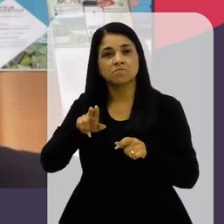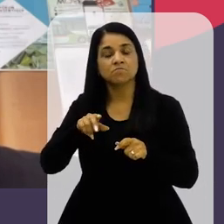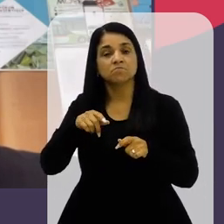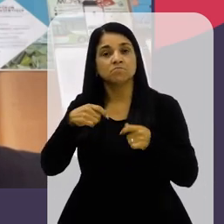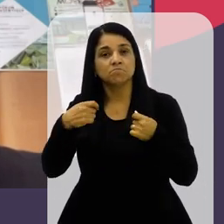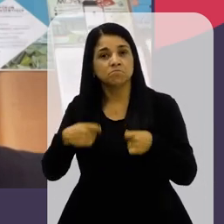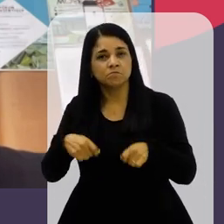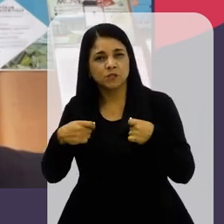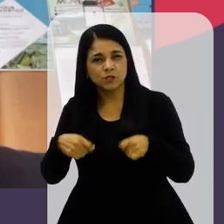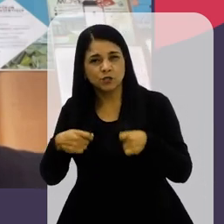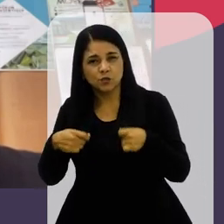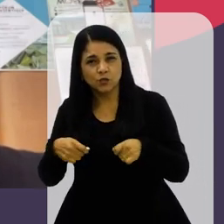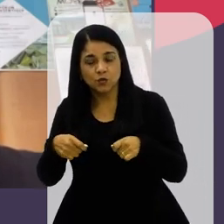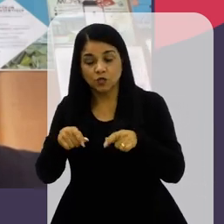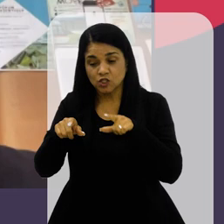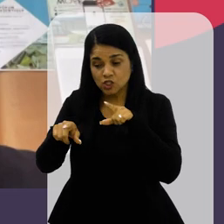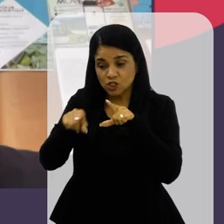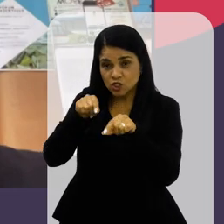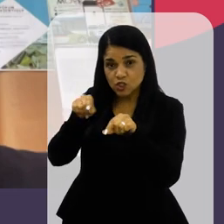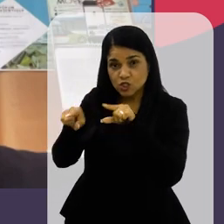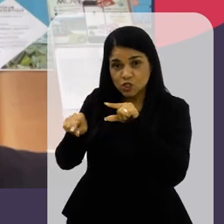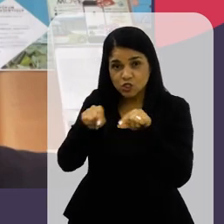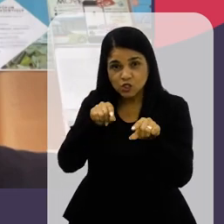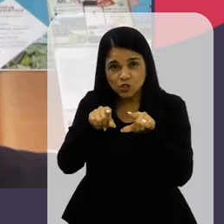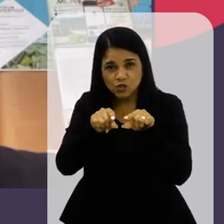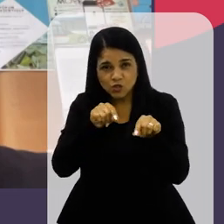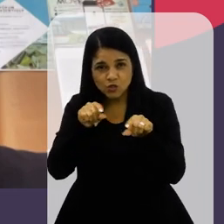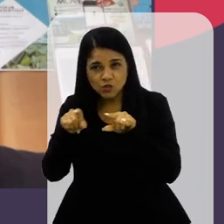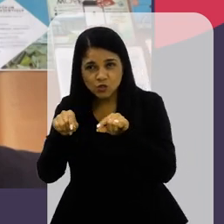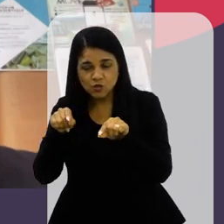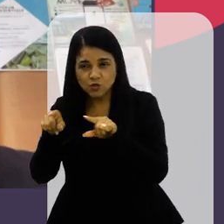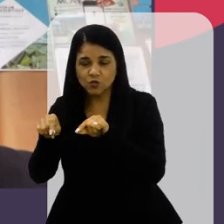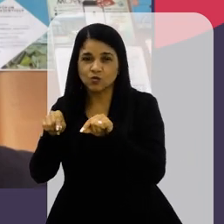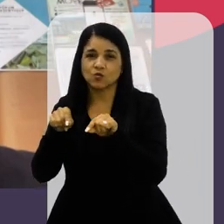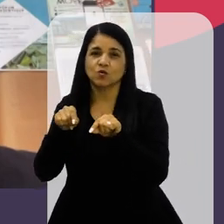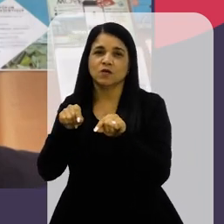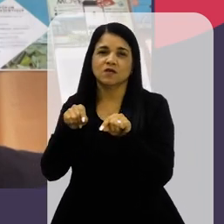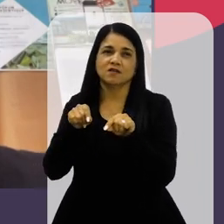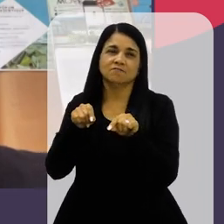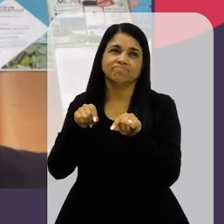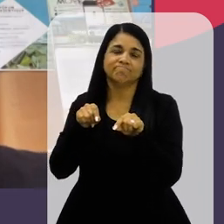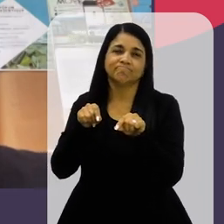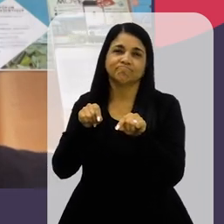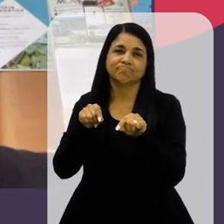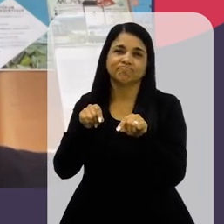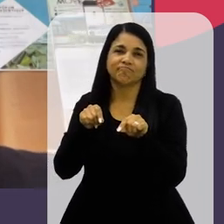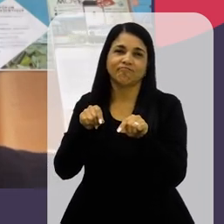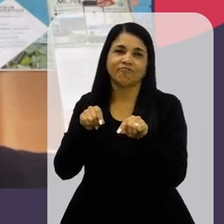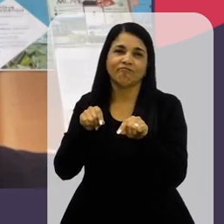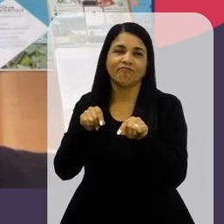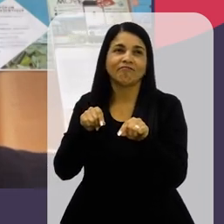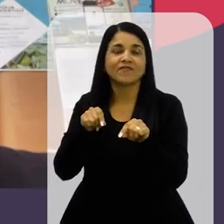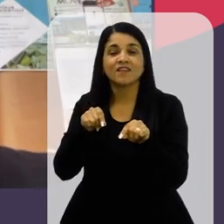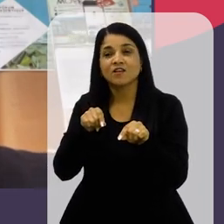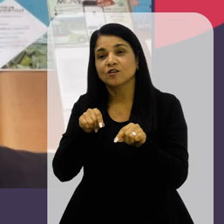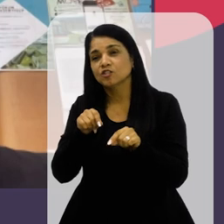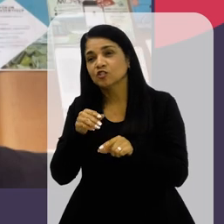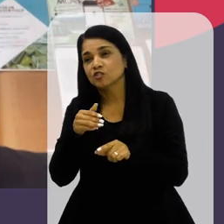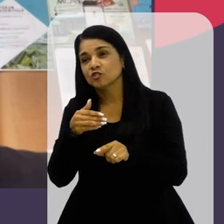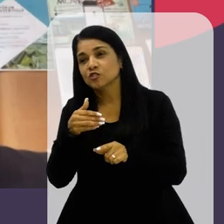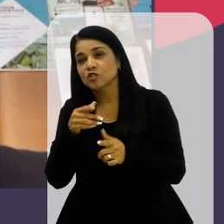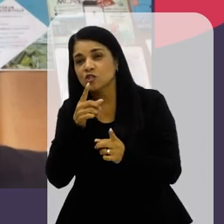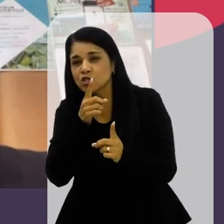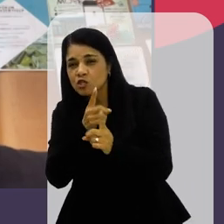Teve que Reduzir O máximo Que a gente Pôde Não o máximo Que a gente Pôde Mas a gente Teve que